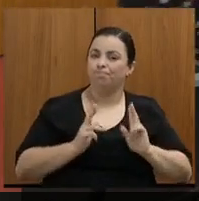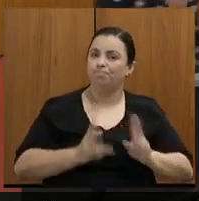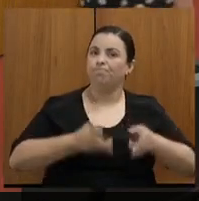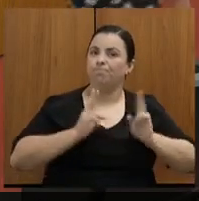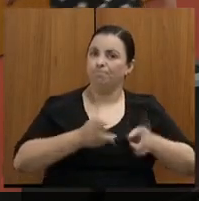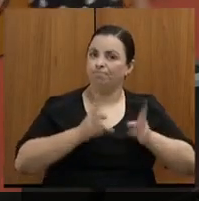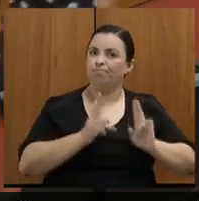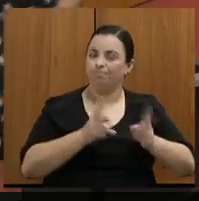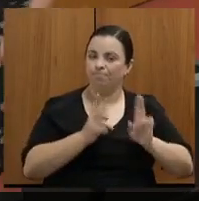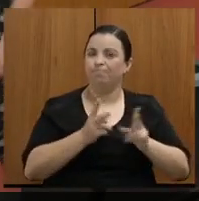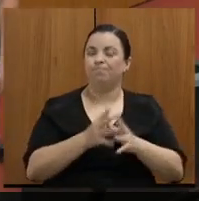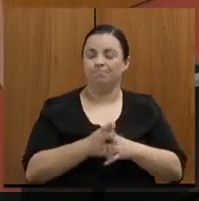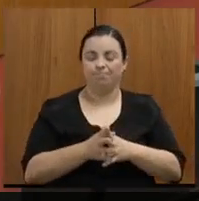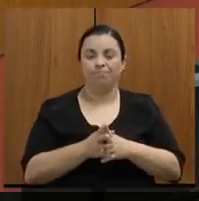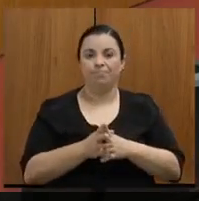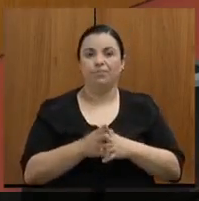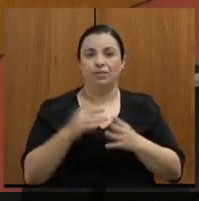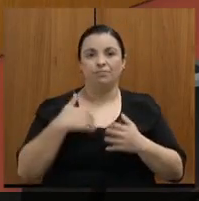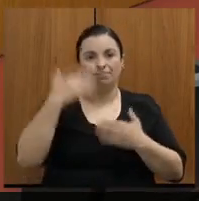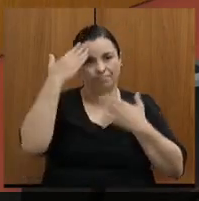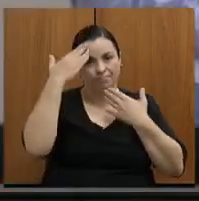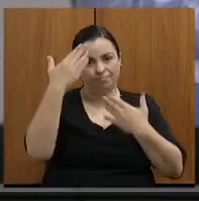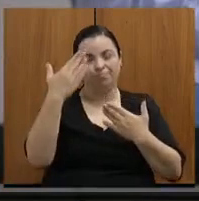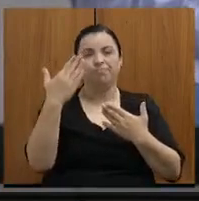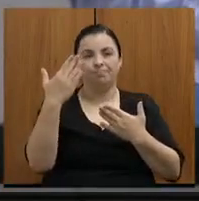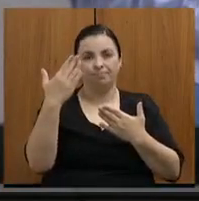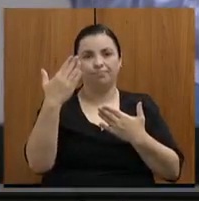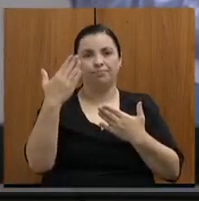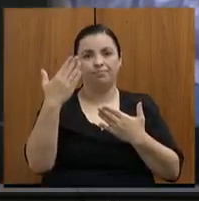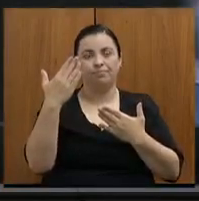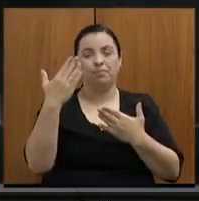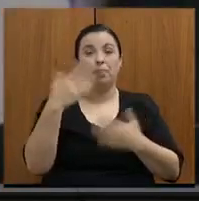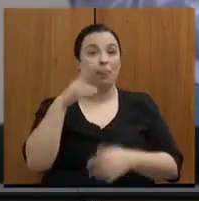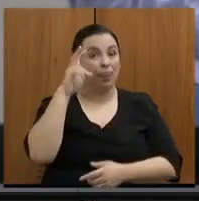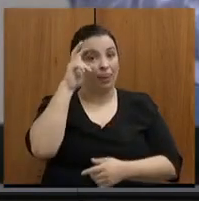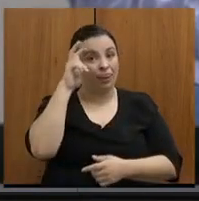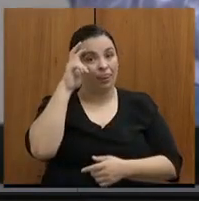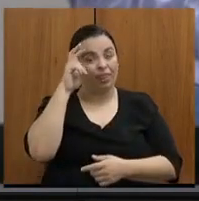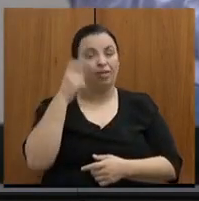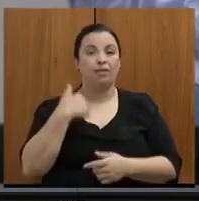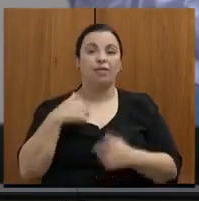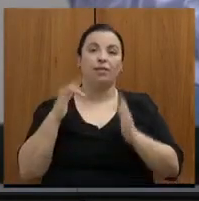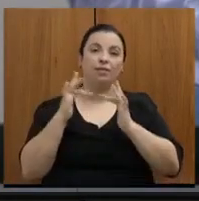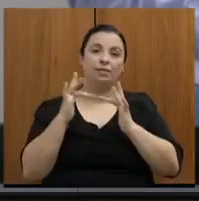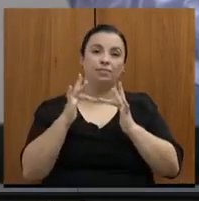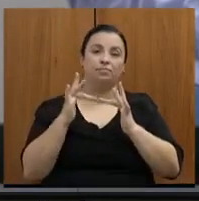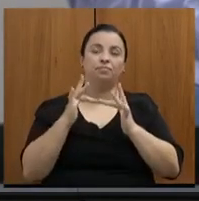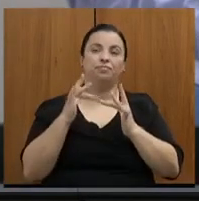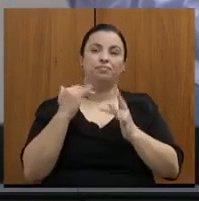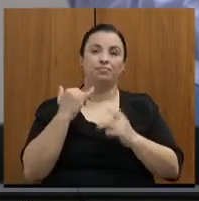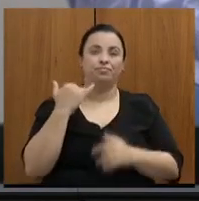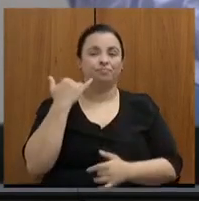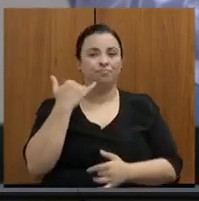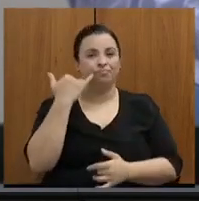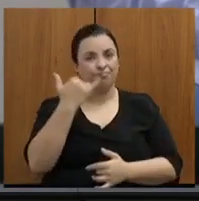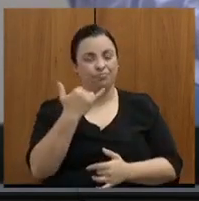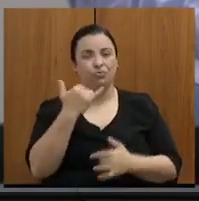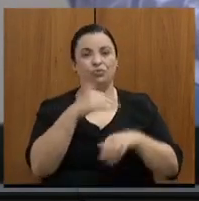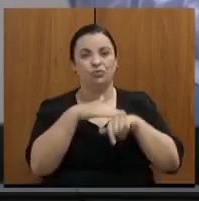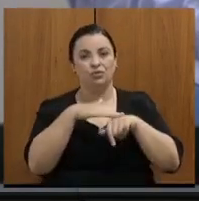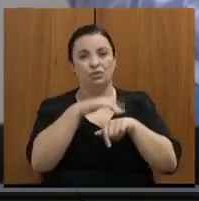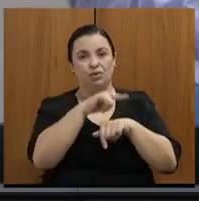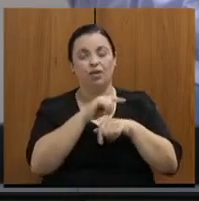trabalho do secretário. Queria agradecer pessoalmente. Na quinta-feira fiz um contato direto de Brasília com o secretário